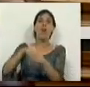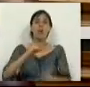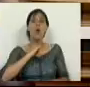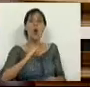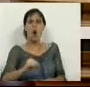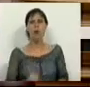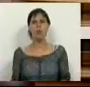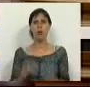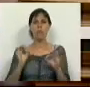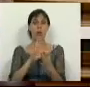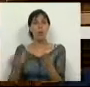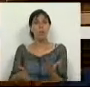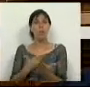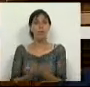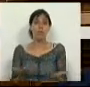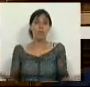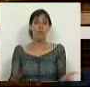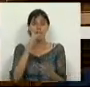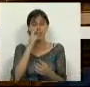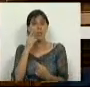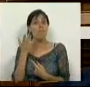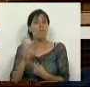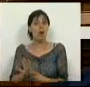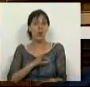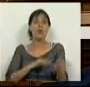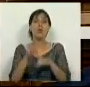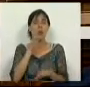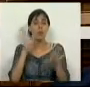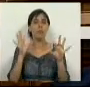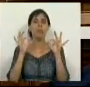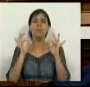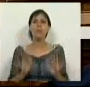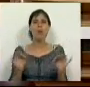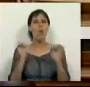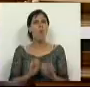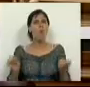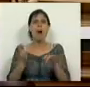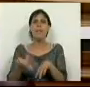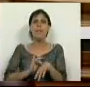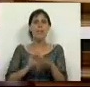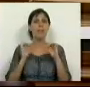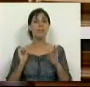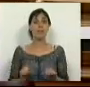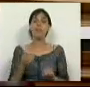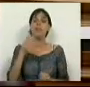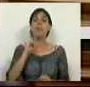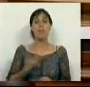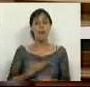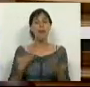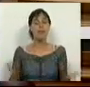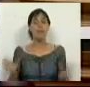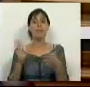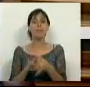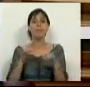contra esta proposta. E assim se demonstra, Sr. Deputado, a total falta de sensibilidade do PSD